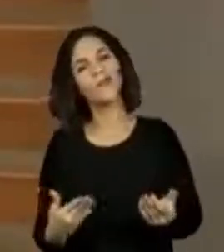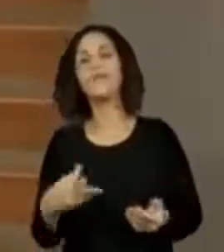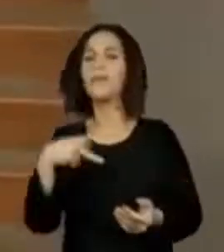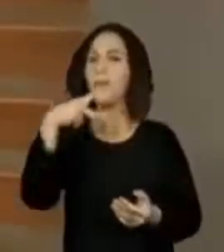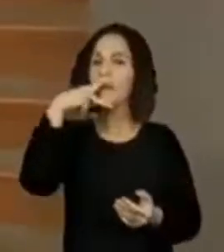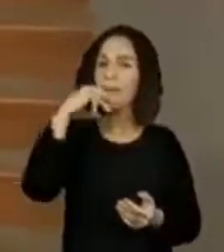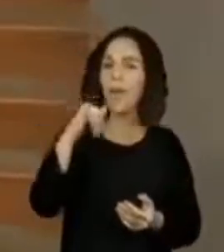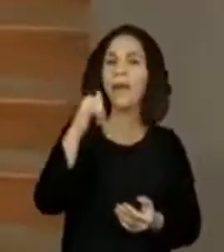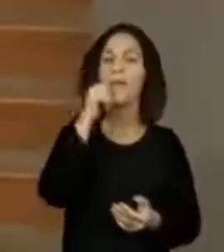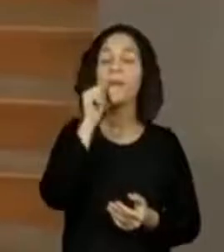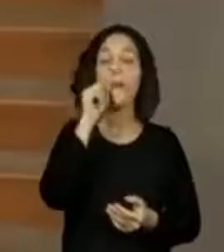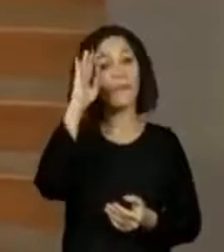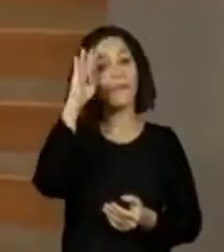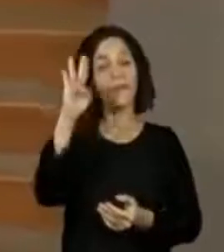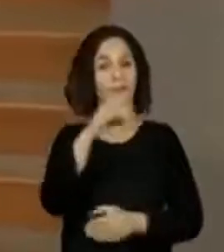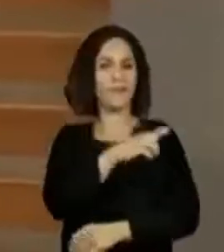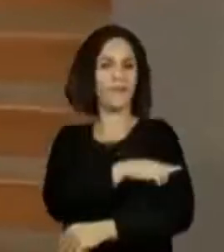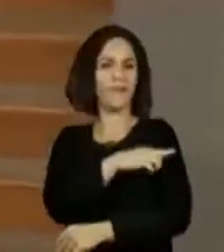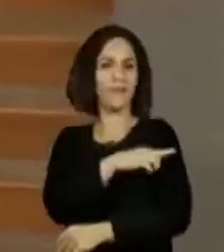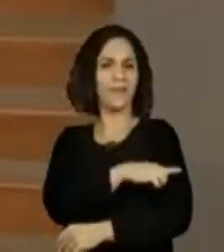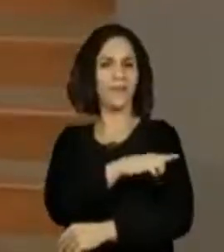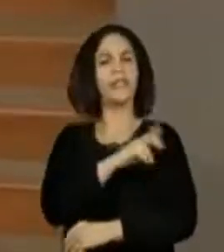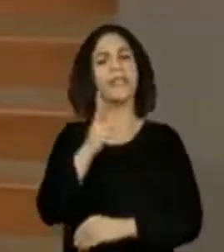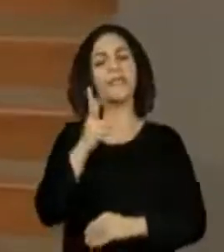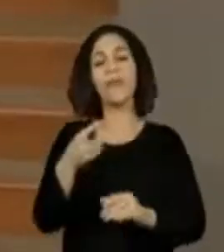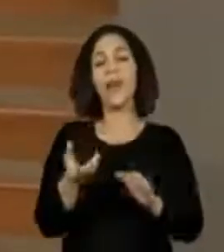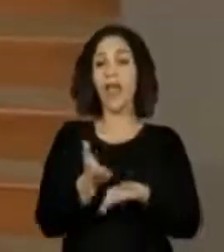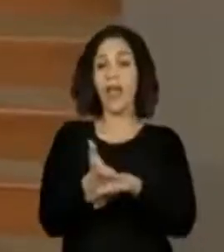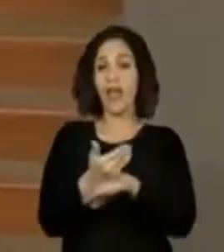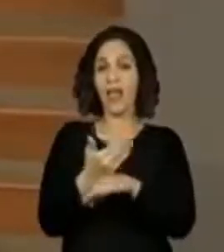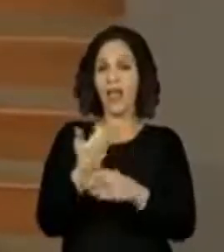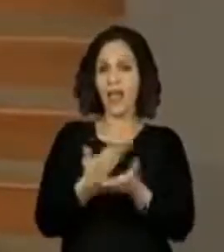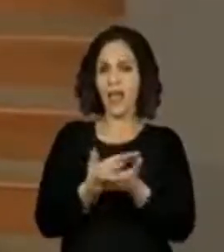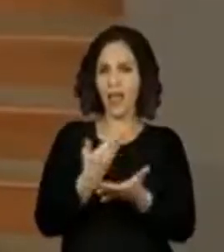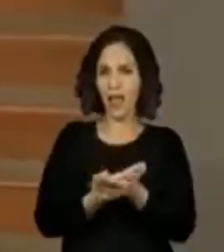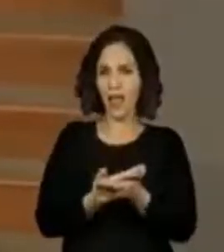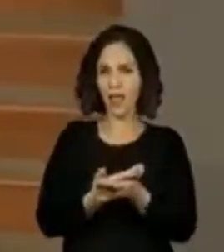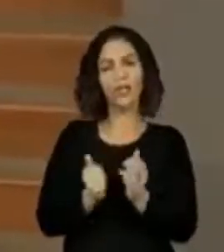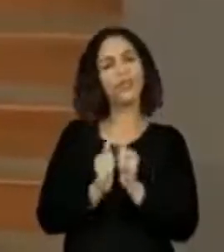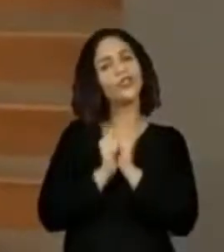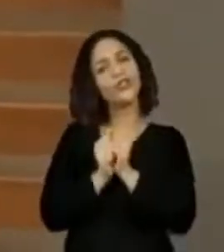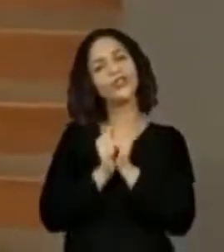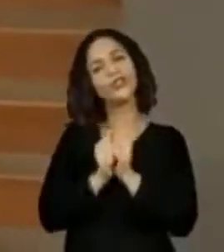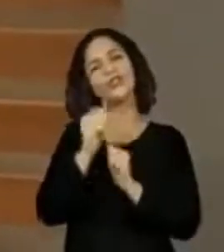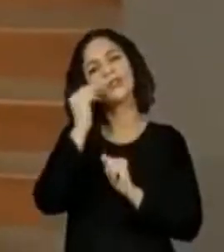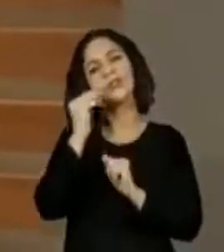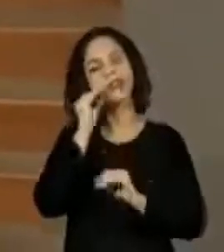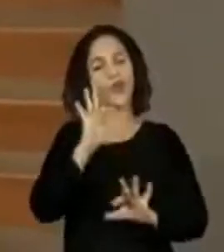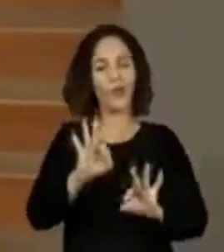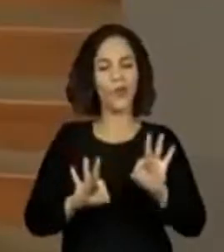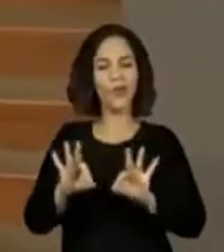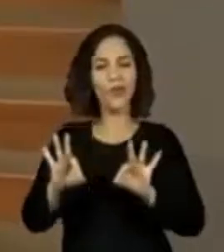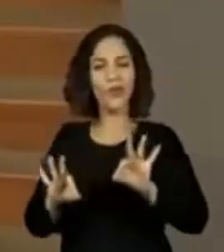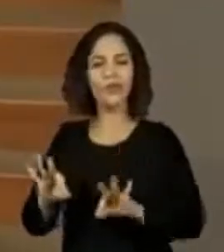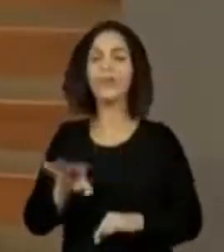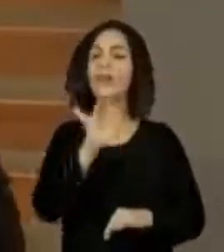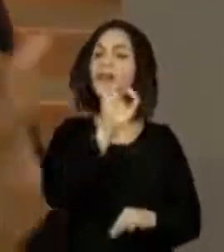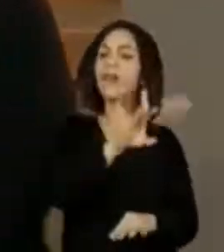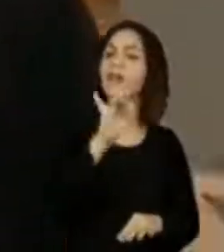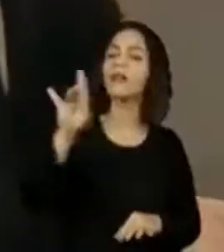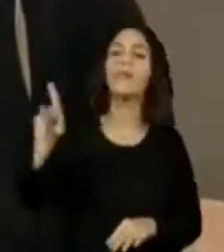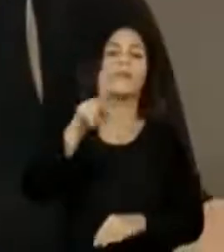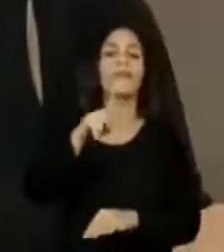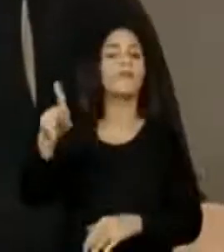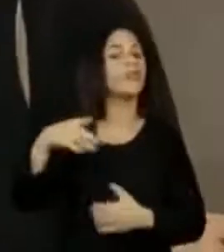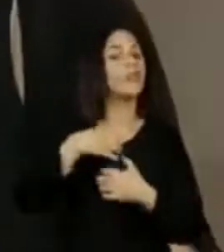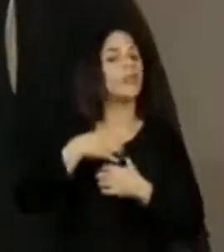do primeiro ano, busque sempre, antes das aulas, estar ao lado dele. Organize. Cada professora tem